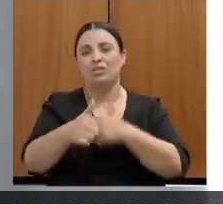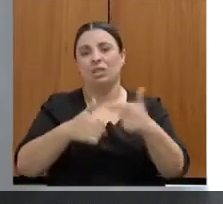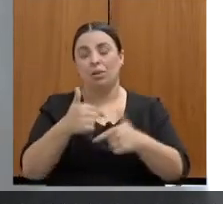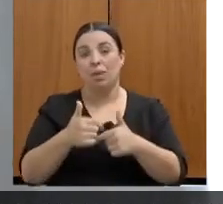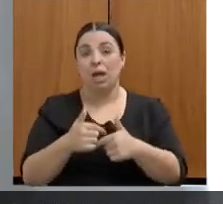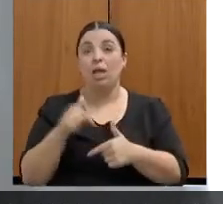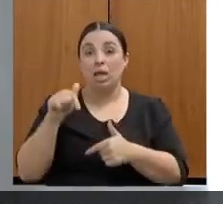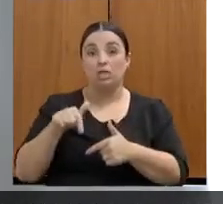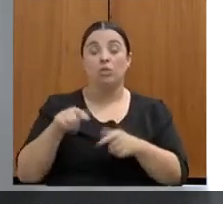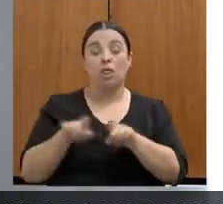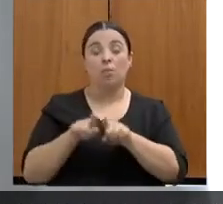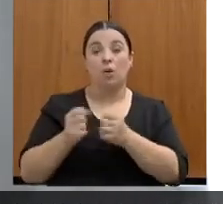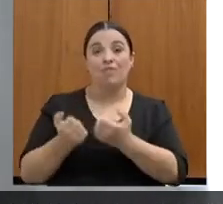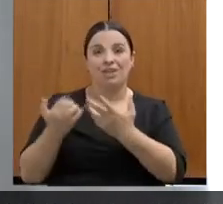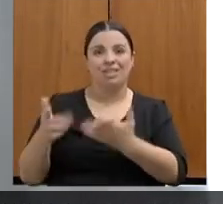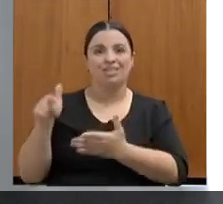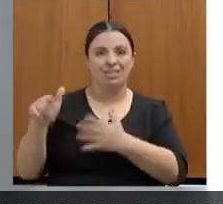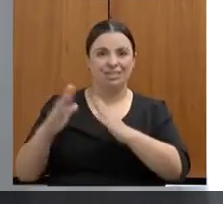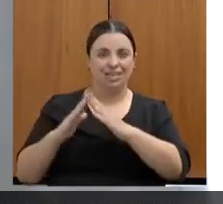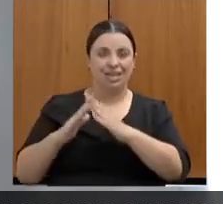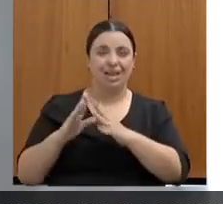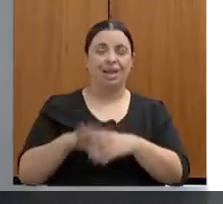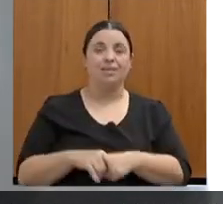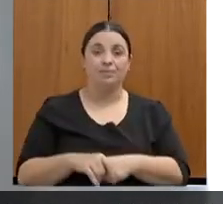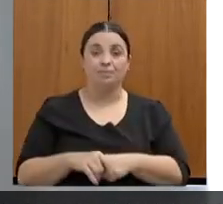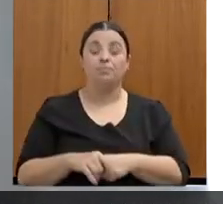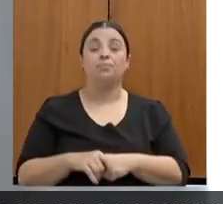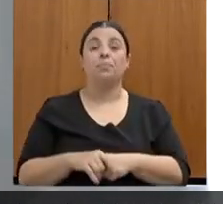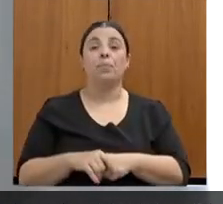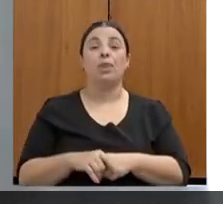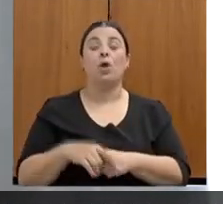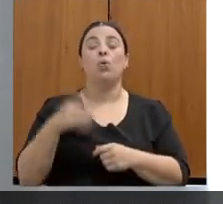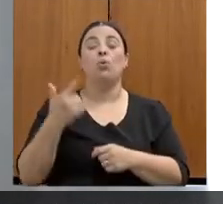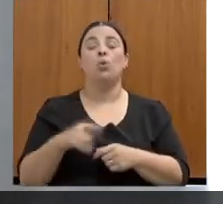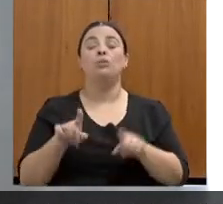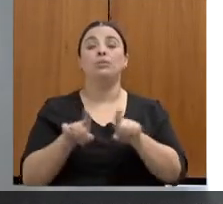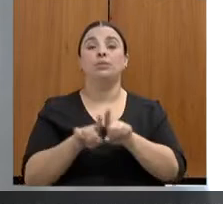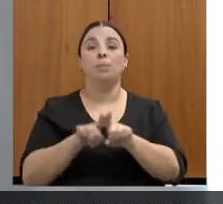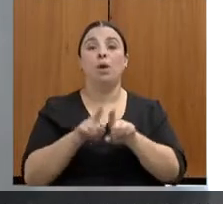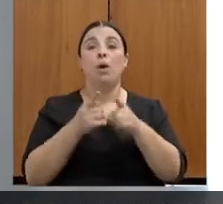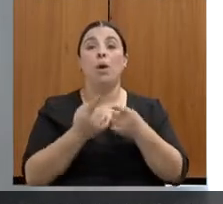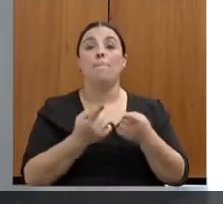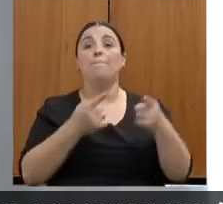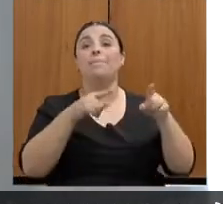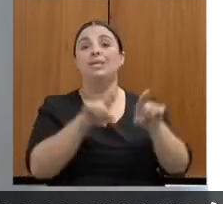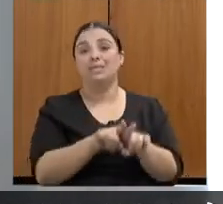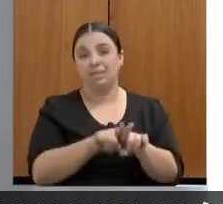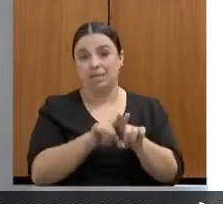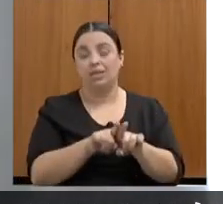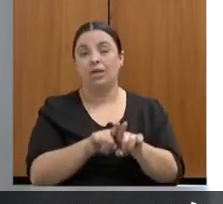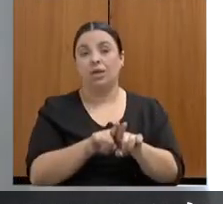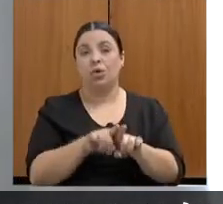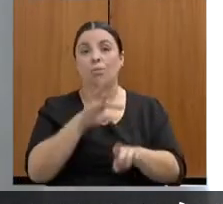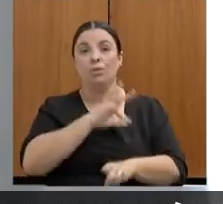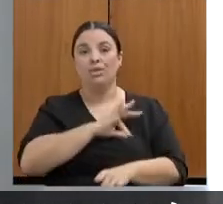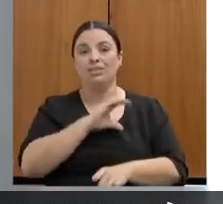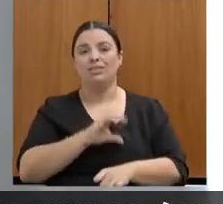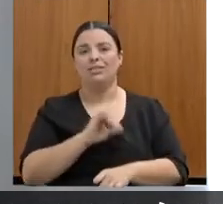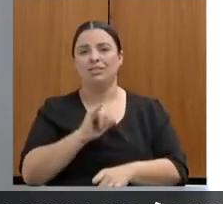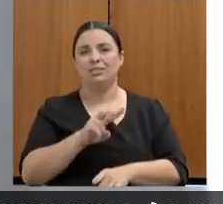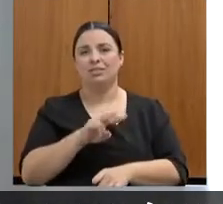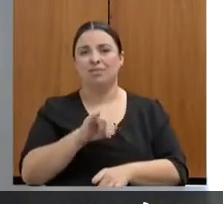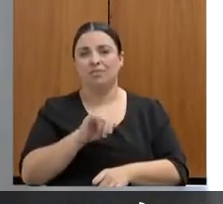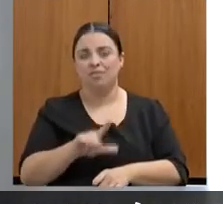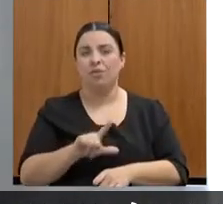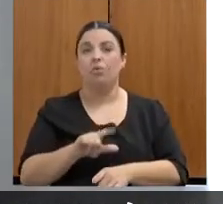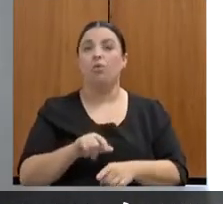Além disso, foi feita uma parceria da Polícia Civil com a CEDESI, um projeto que chama A